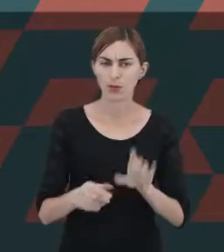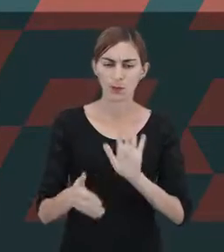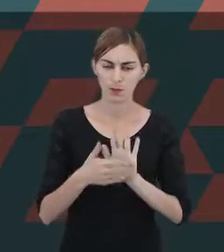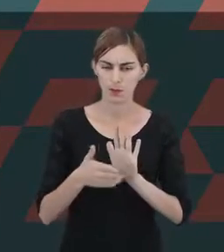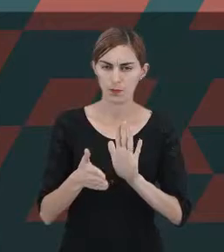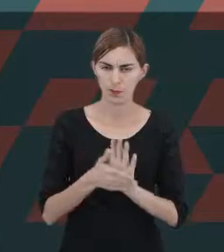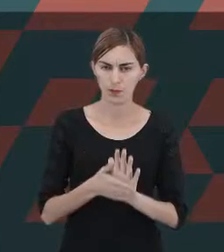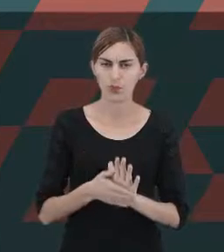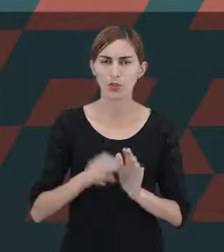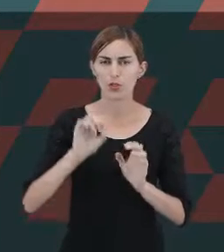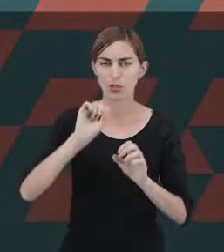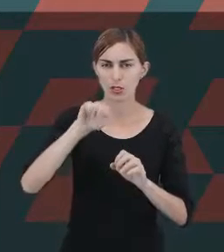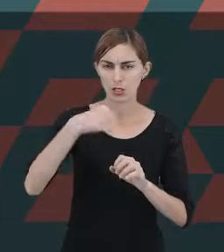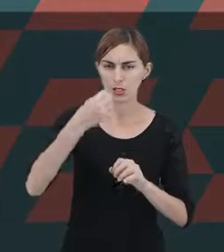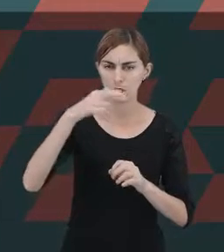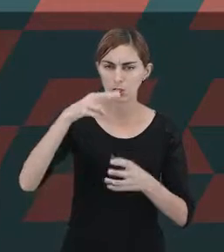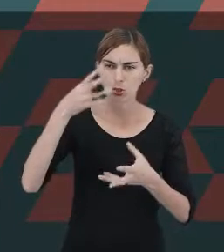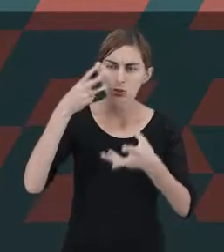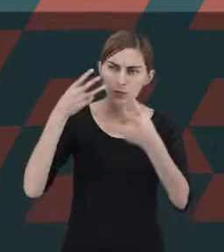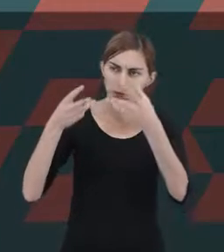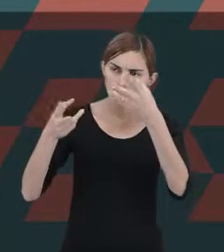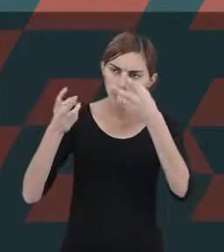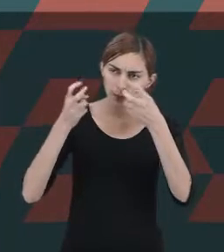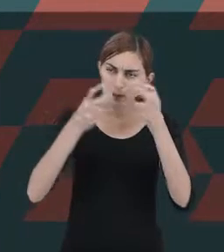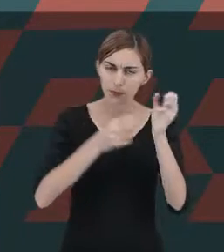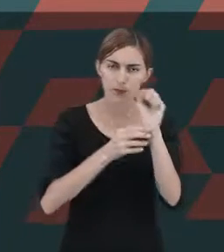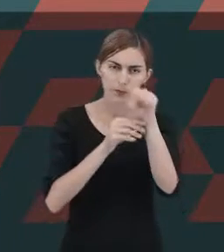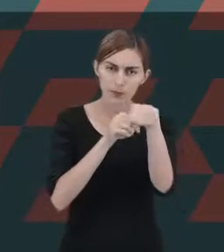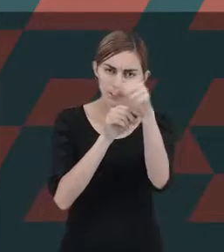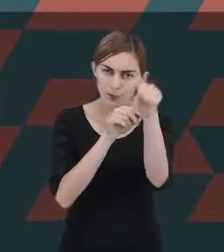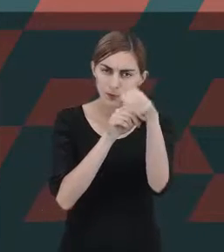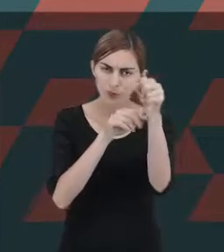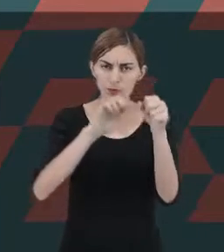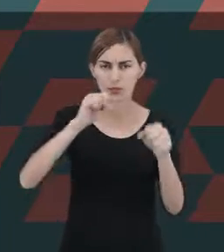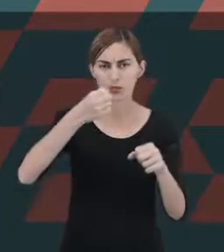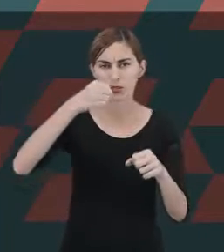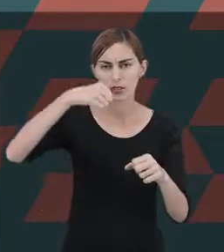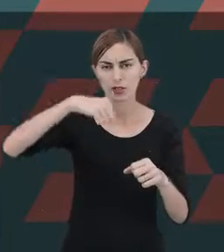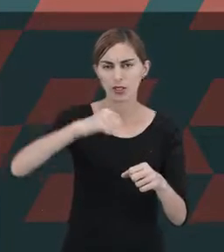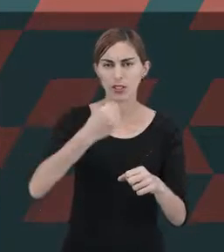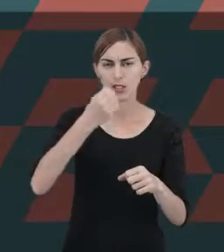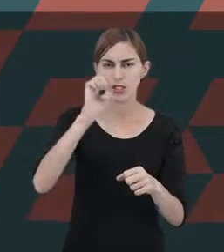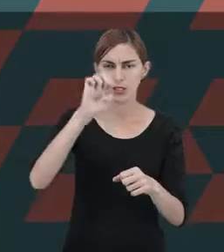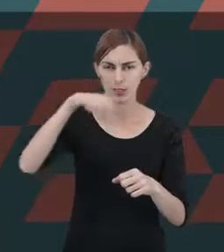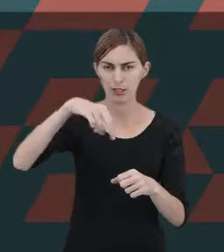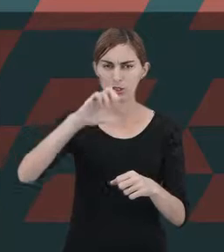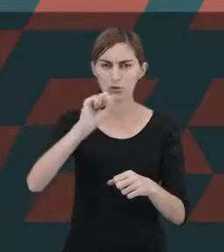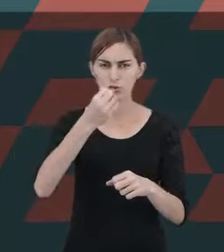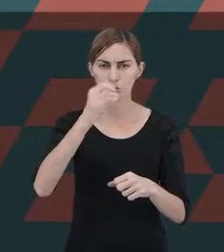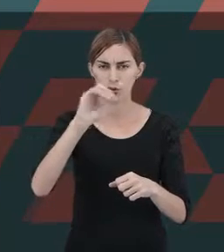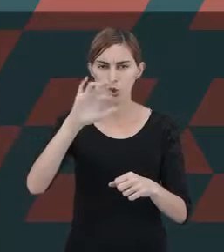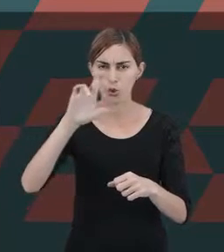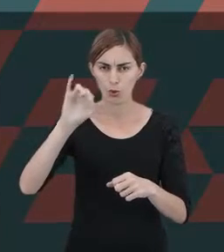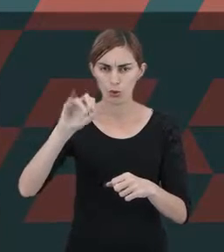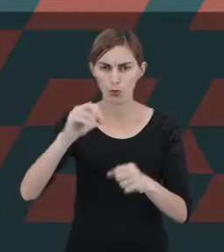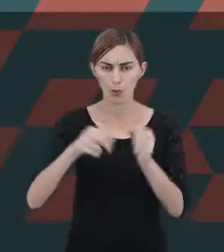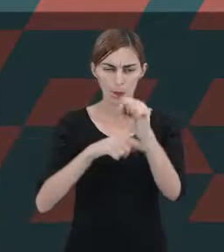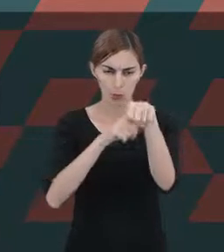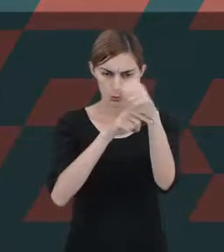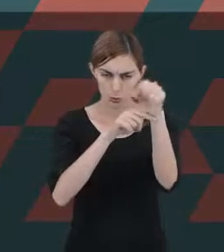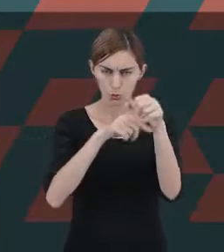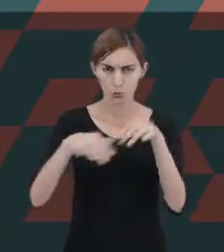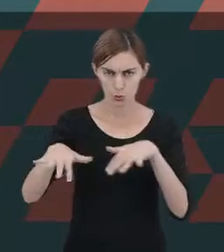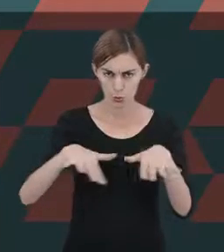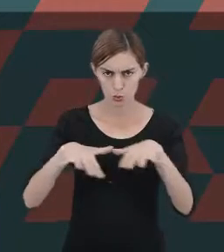do sensório motor e projetivo, que seria justamente o desenvolvimento a partir das características sensoriais e motoras,